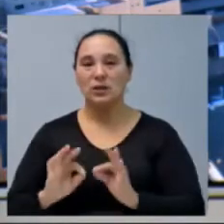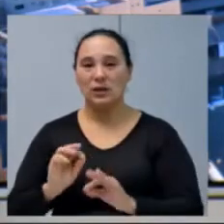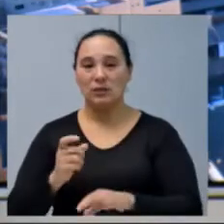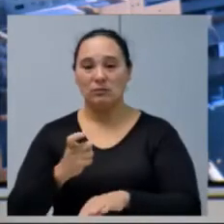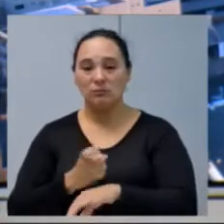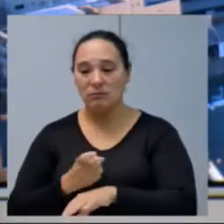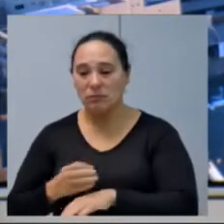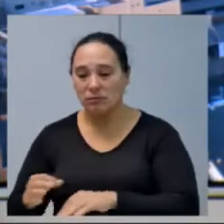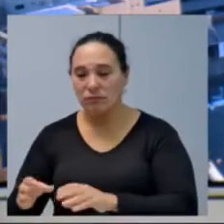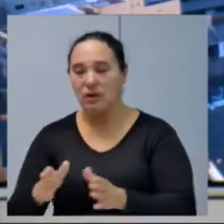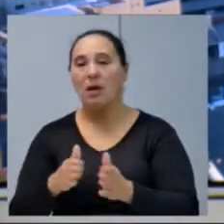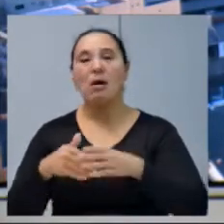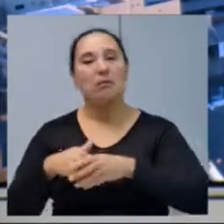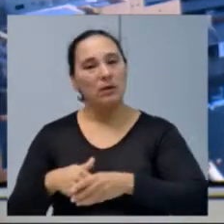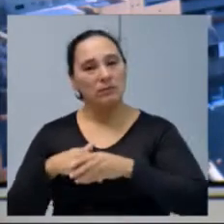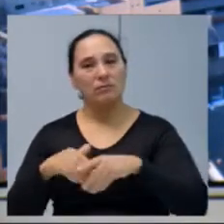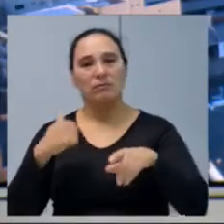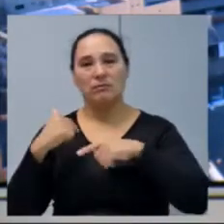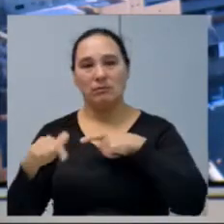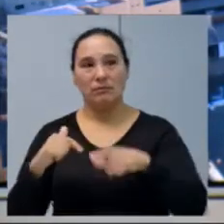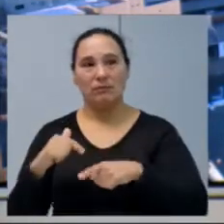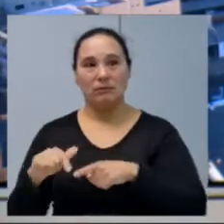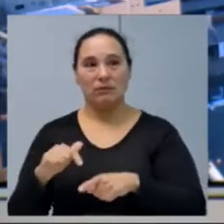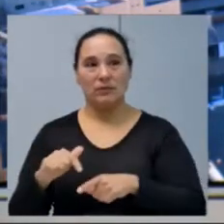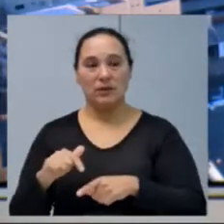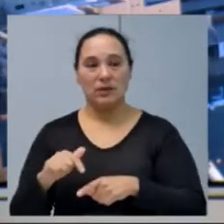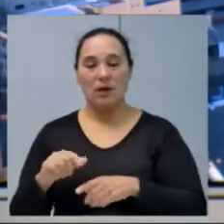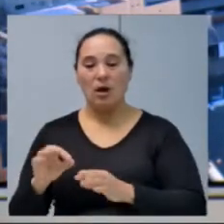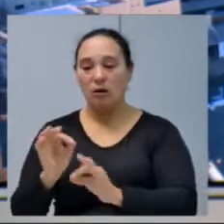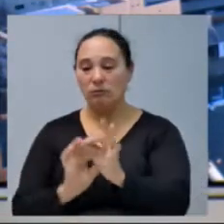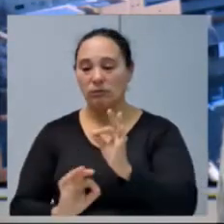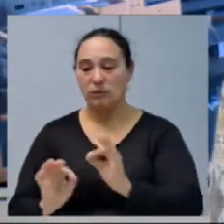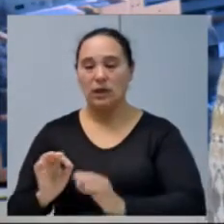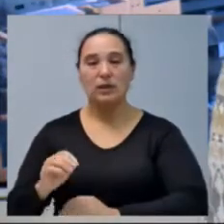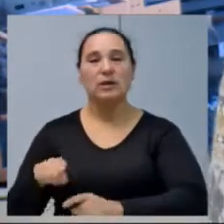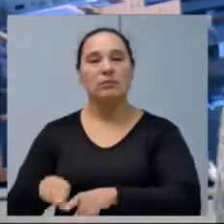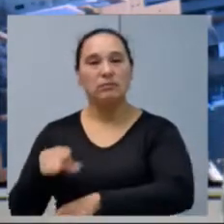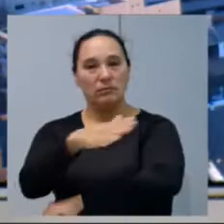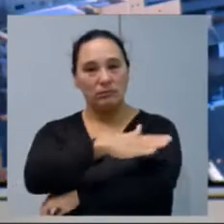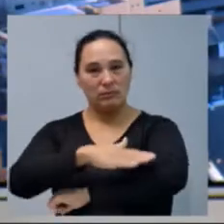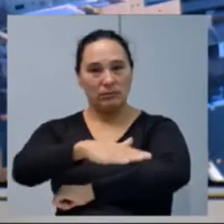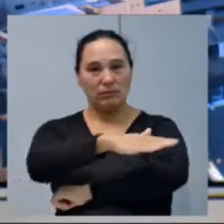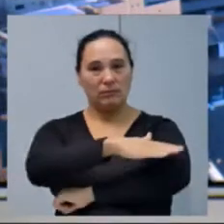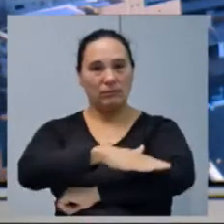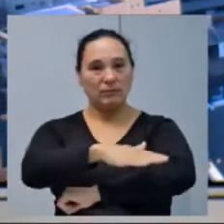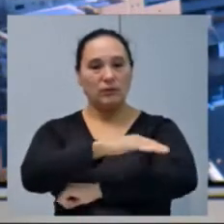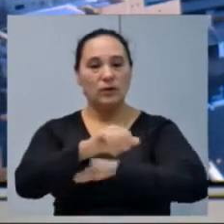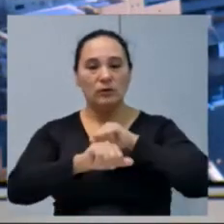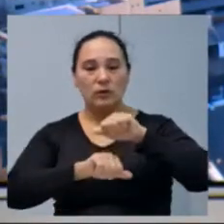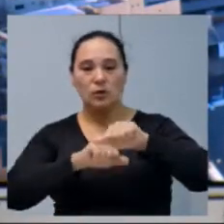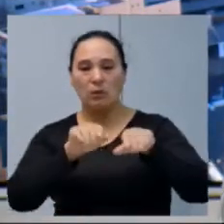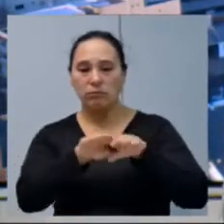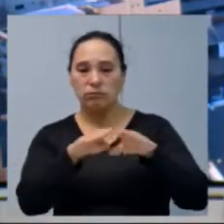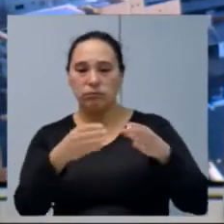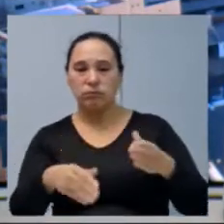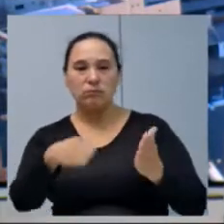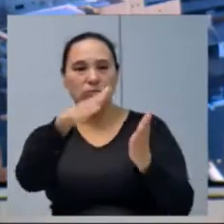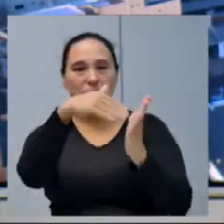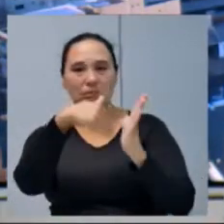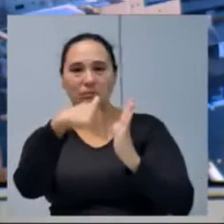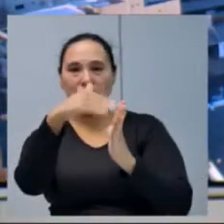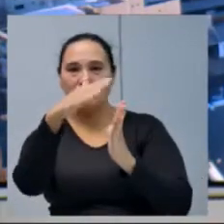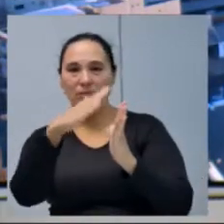de retrabalho. Então, parabenizar ele pelo trabalho, também pela reforma da pracinha, troca de bancos, pintura,